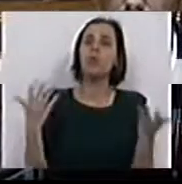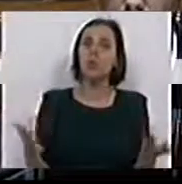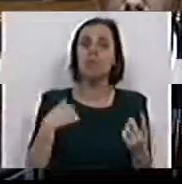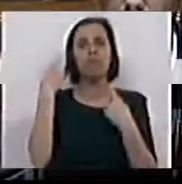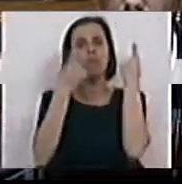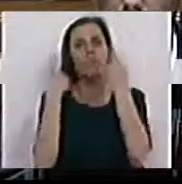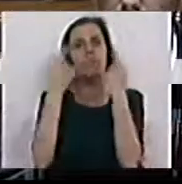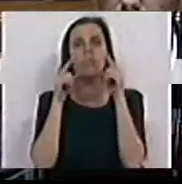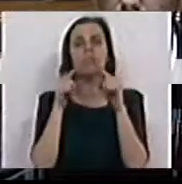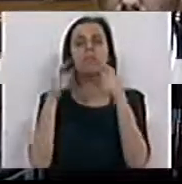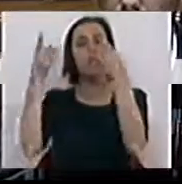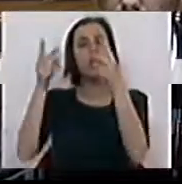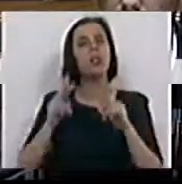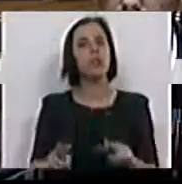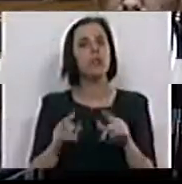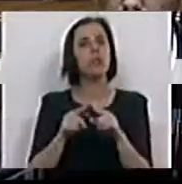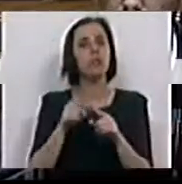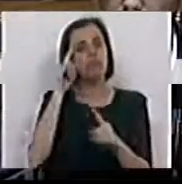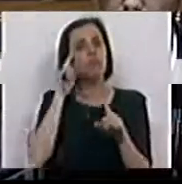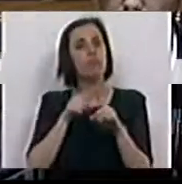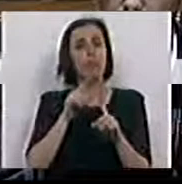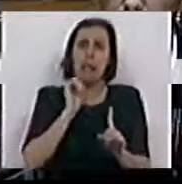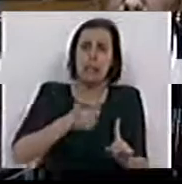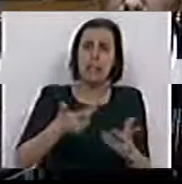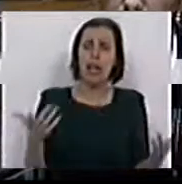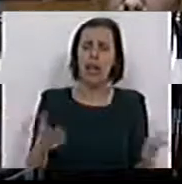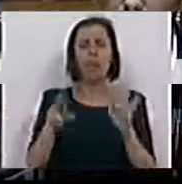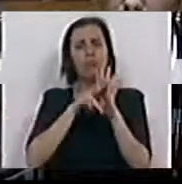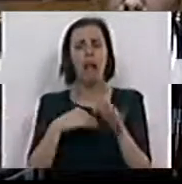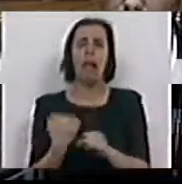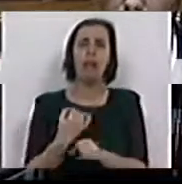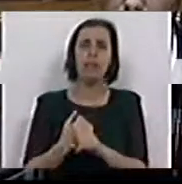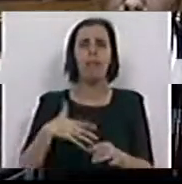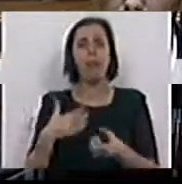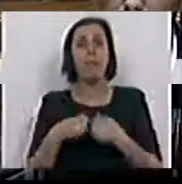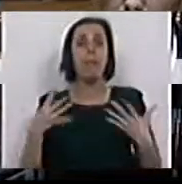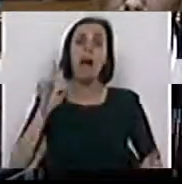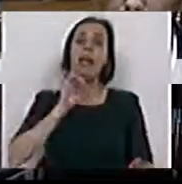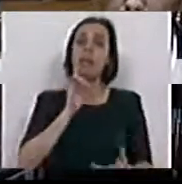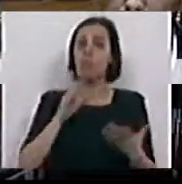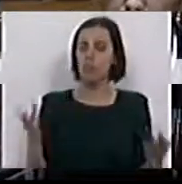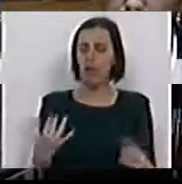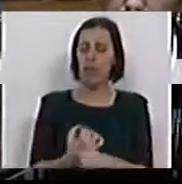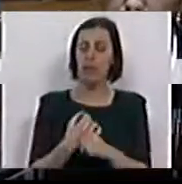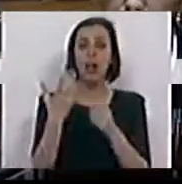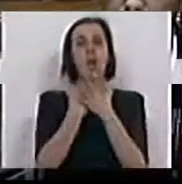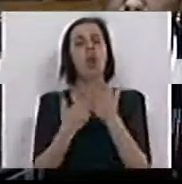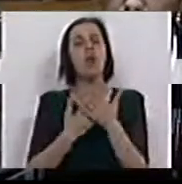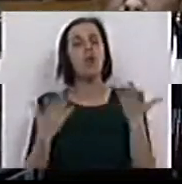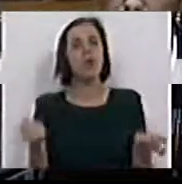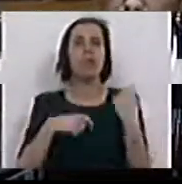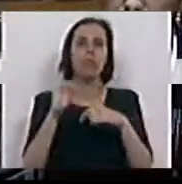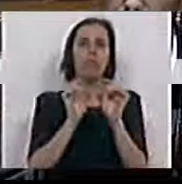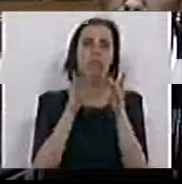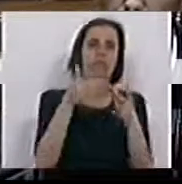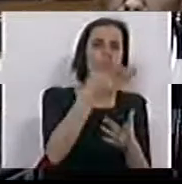pensamos que esta transposição vai num sentido que é certo, porque é o de regular atividades que são cada vez mais importantes para a atividade económica, o